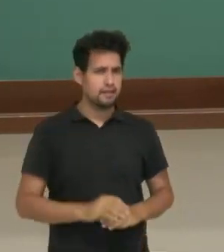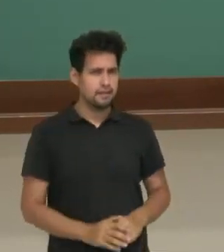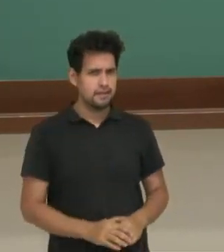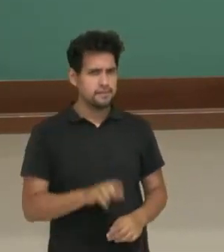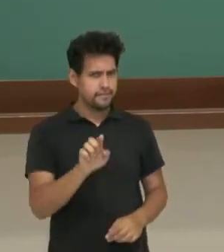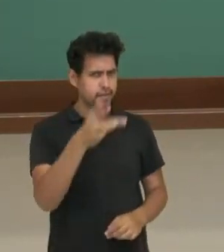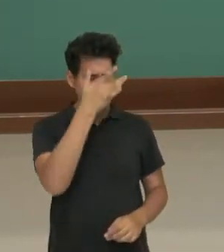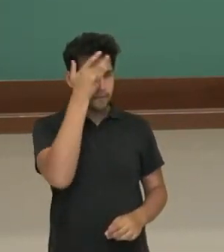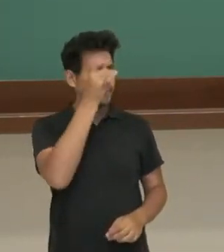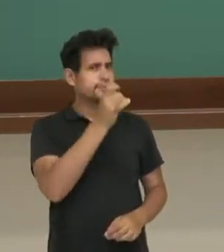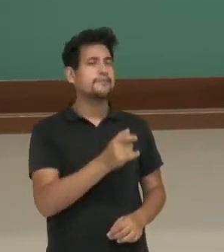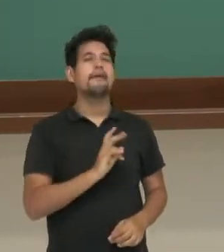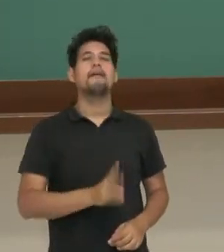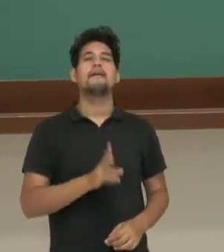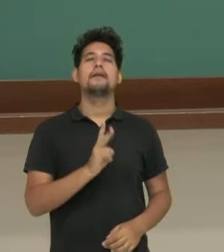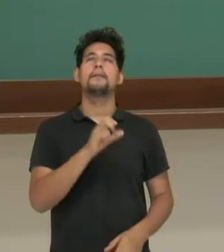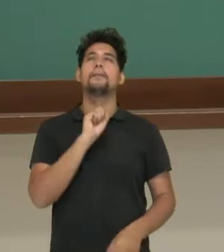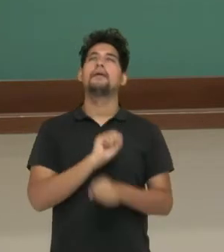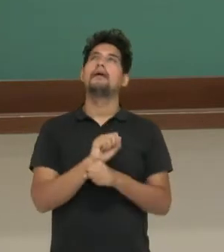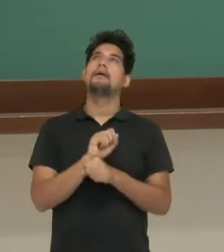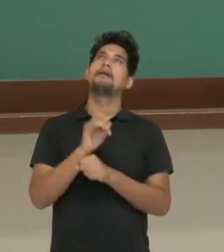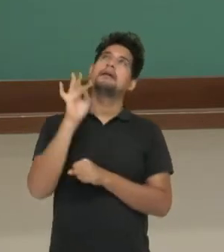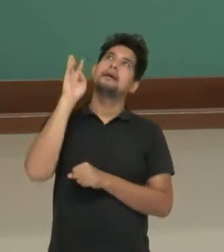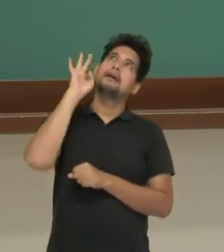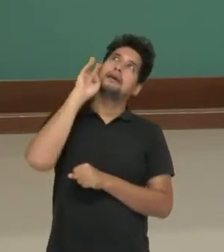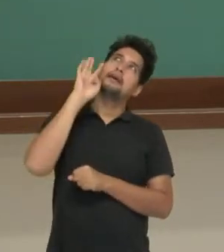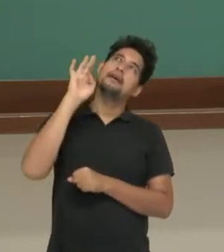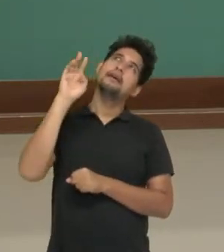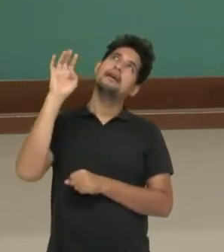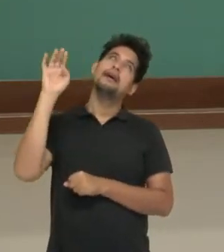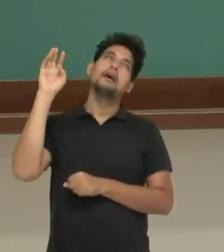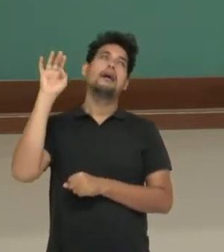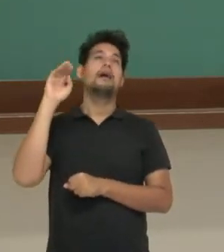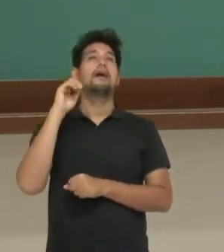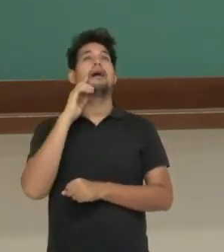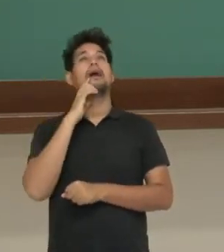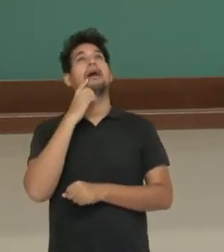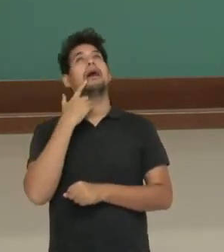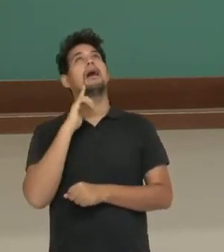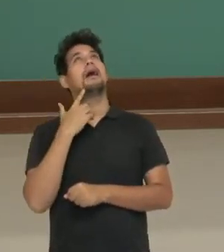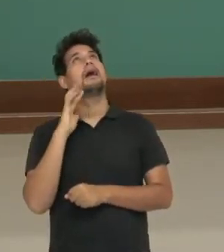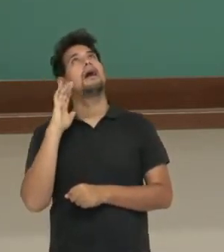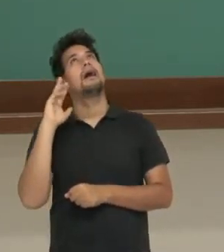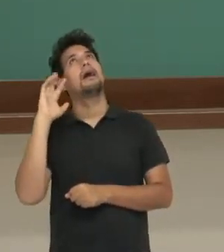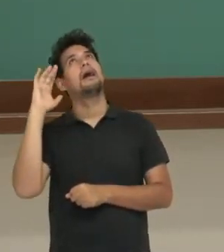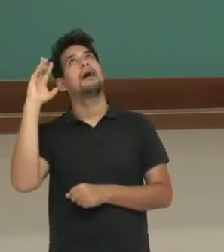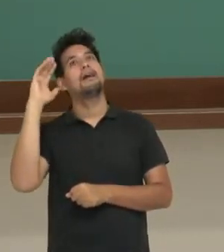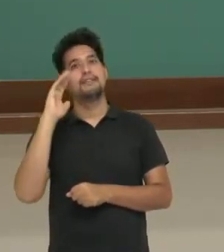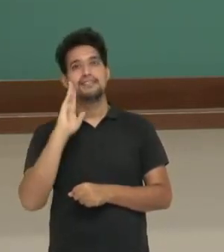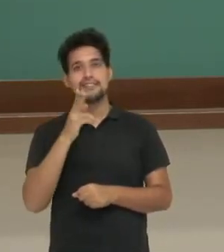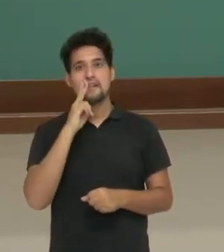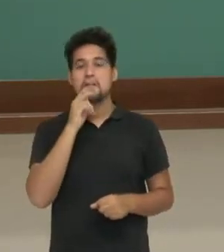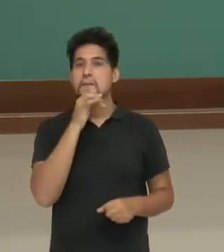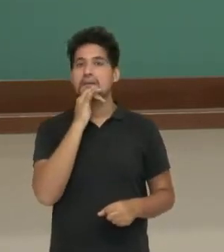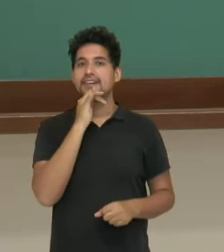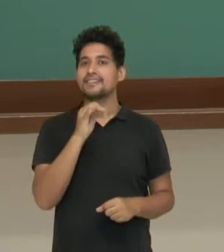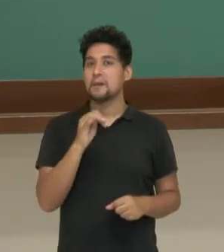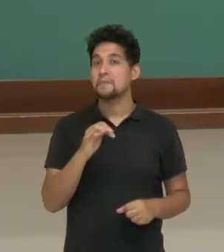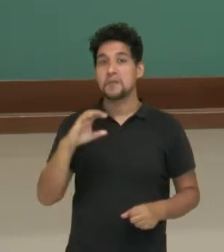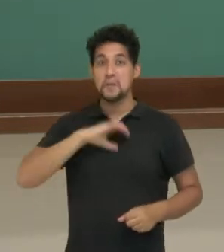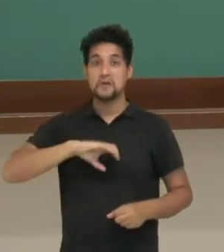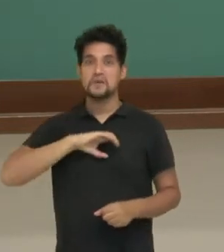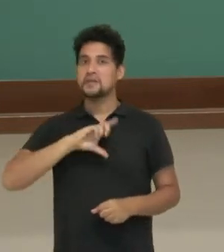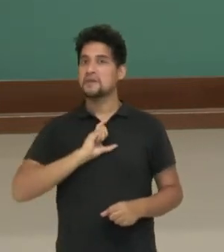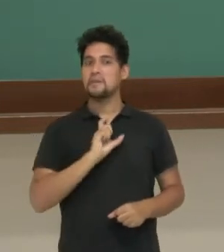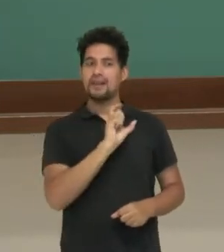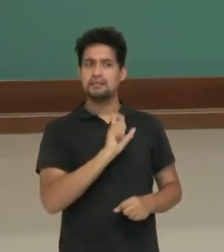é uma pessoa que imagina, que sai fora da mente e viaja nas nuvens? Já ouviu falar assim, esse cara,